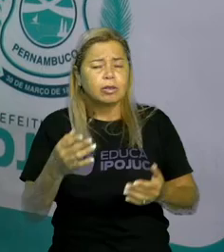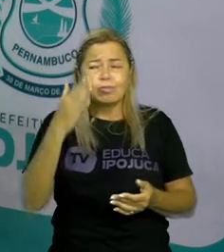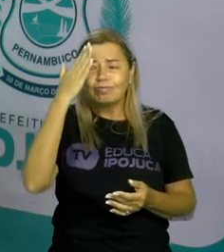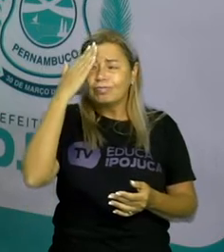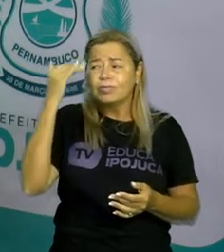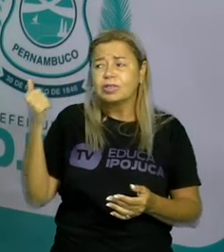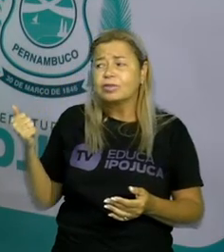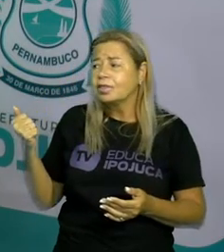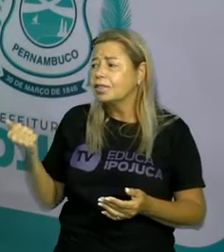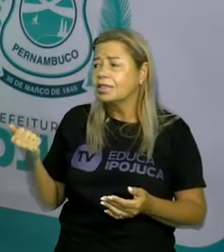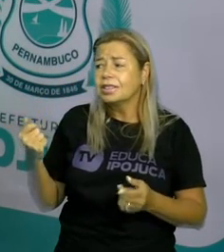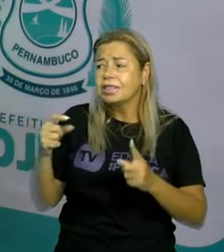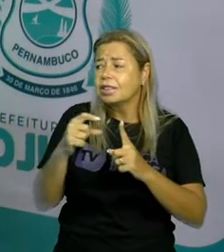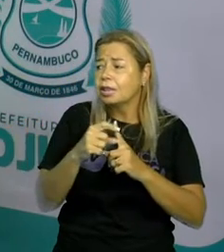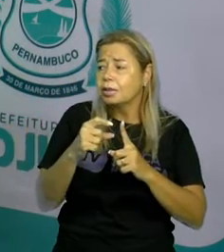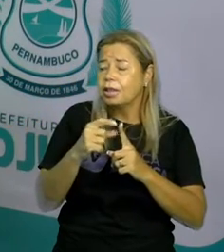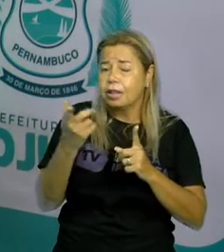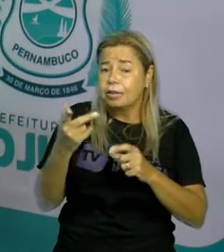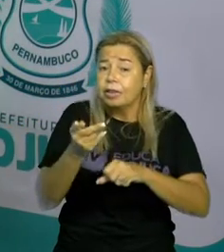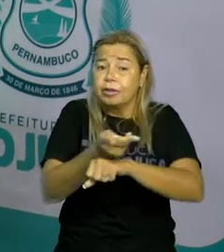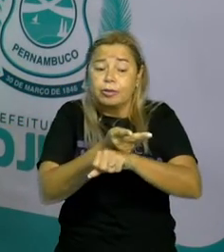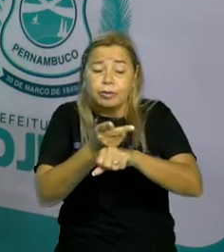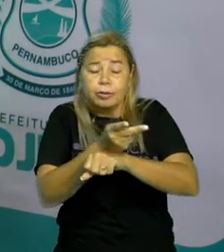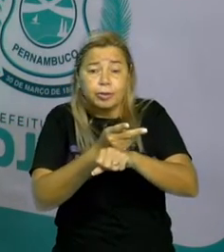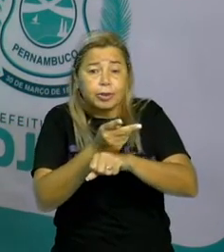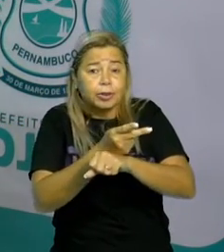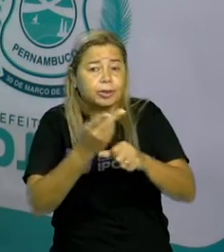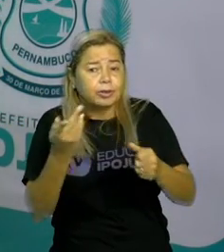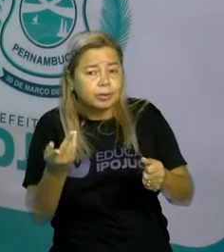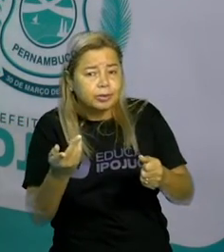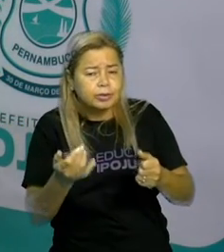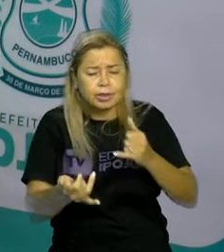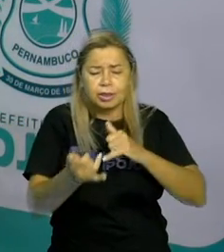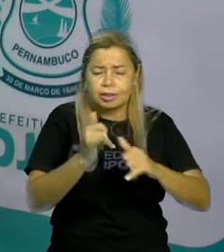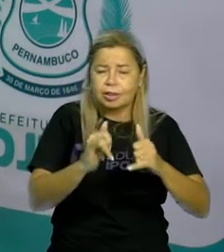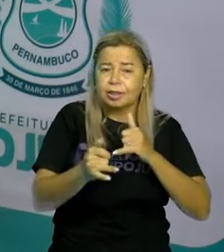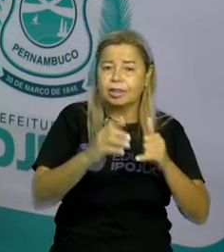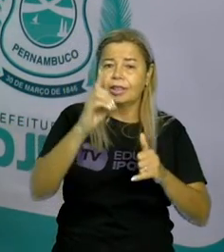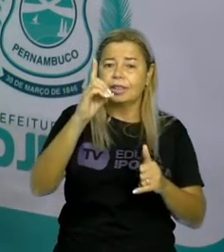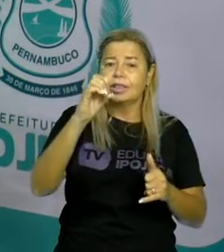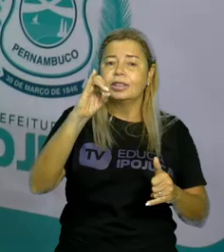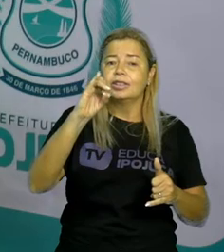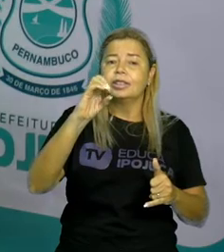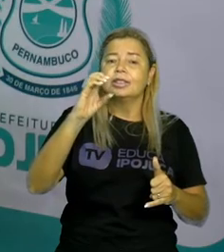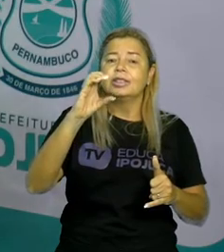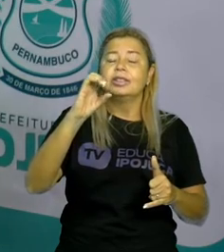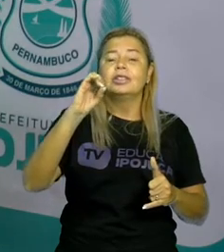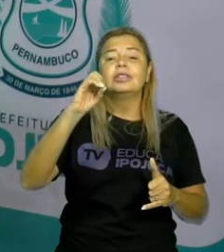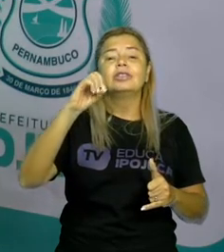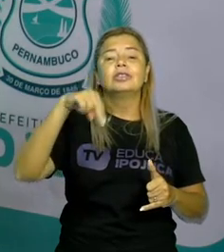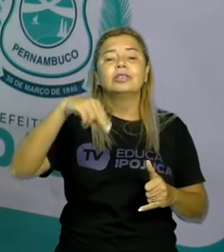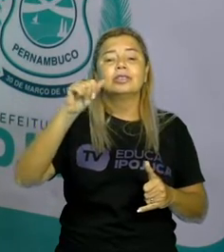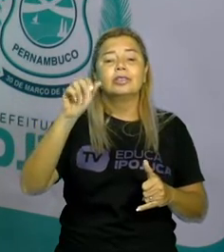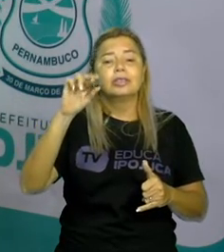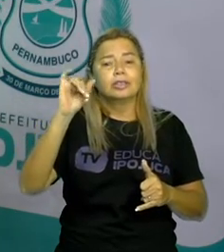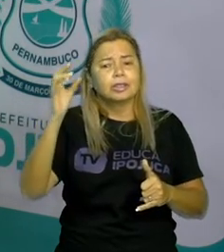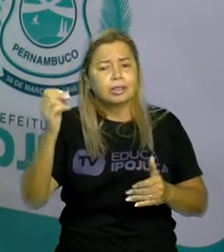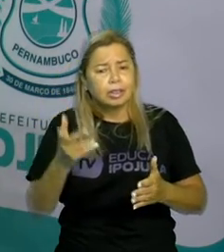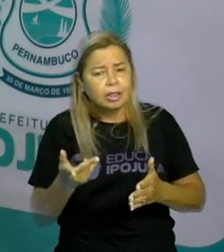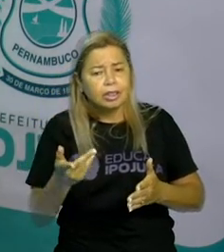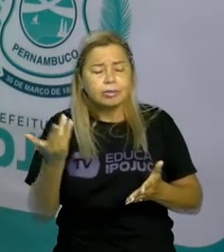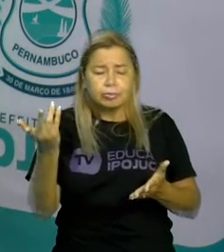dicionário, já é um grande passo à frente, né? Quando buscar por homem sem um H